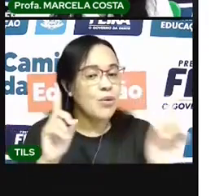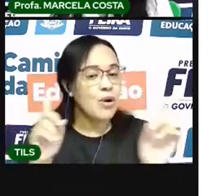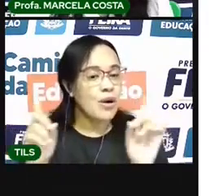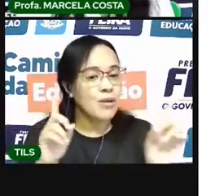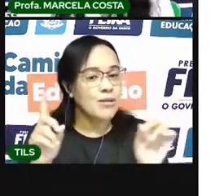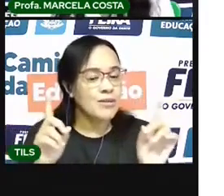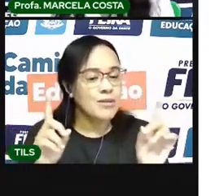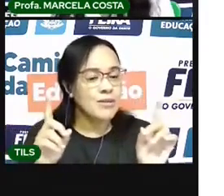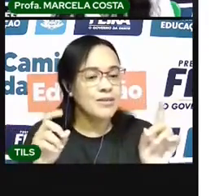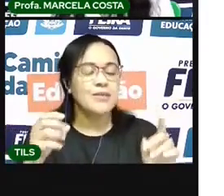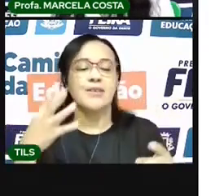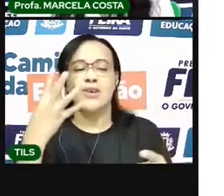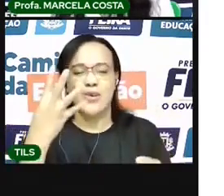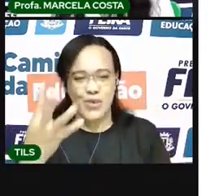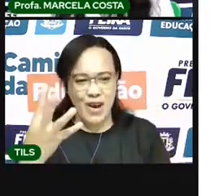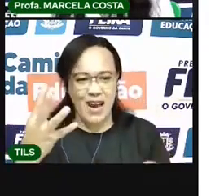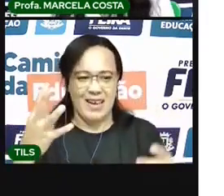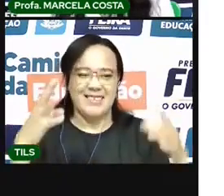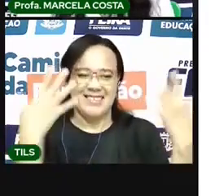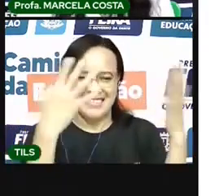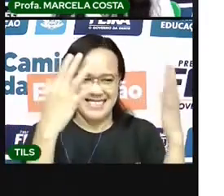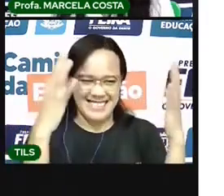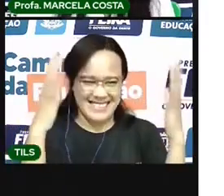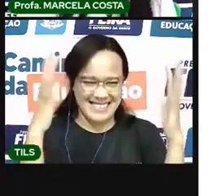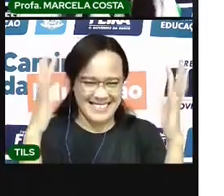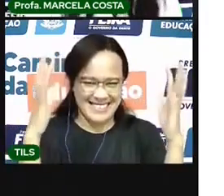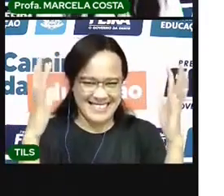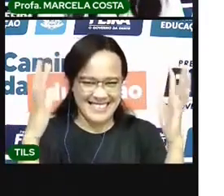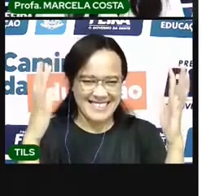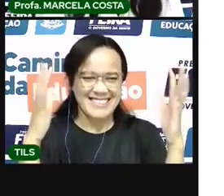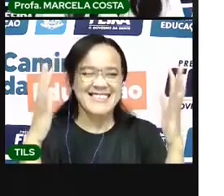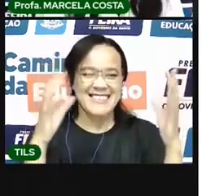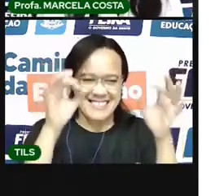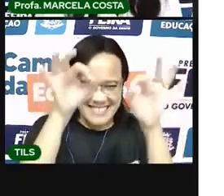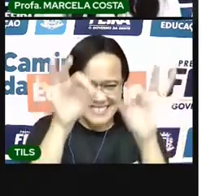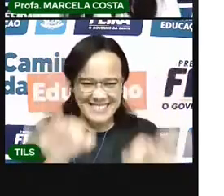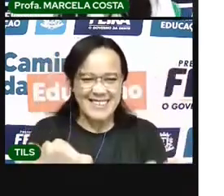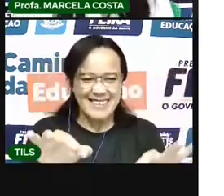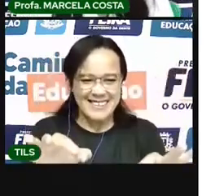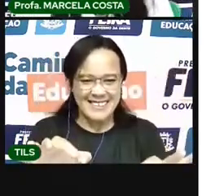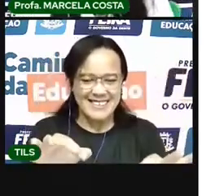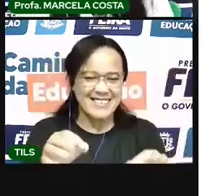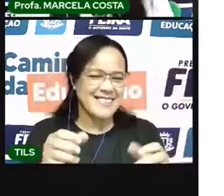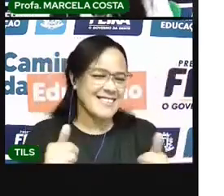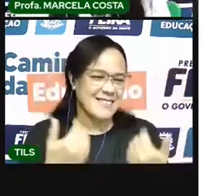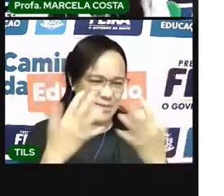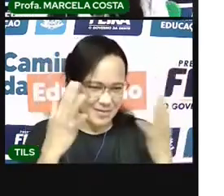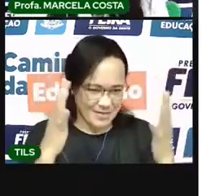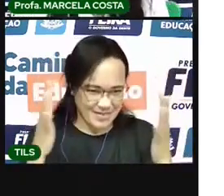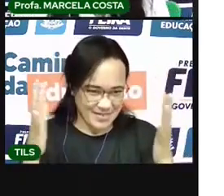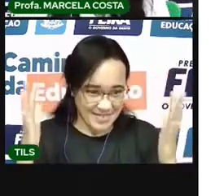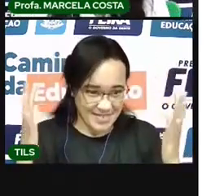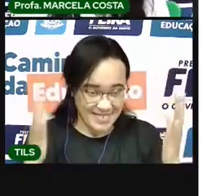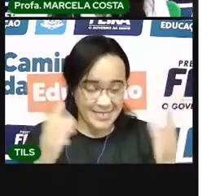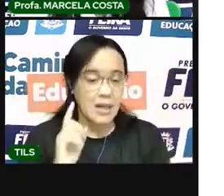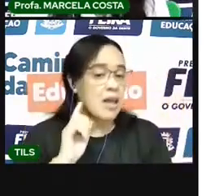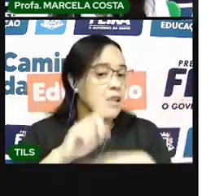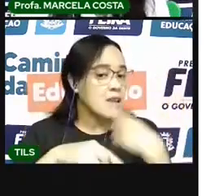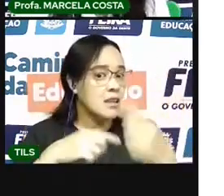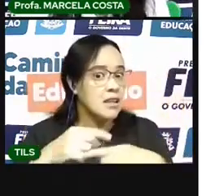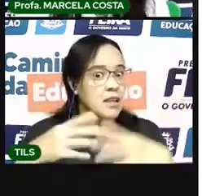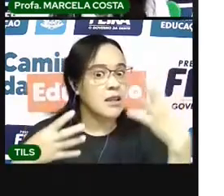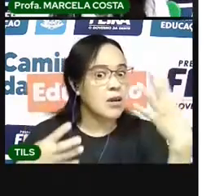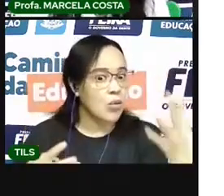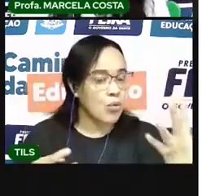Vem o número 4. Quem disse 4 acertou. Muito bem. Depois do número